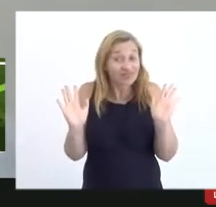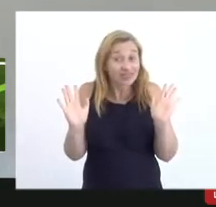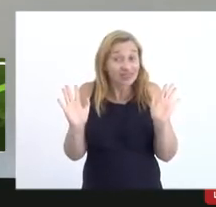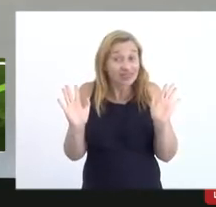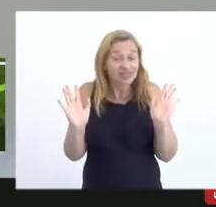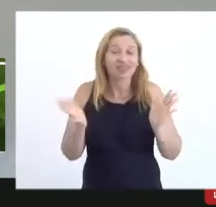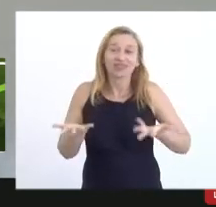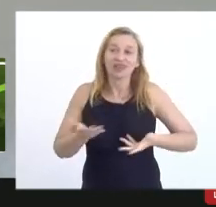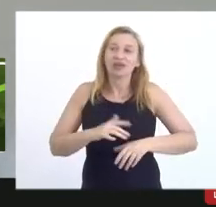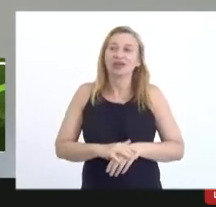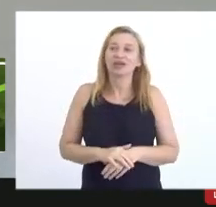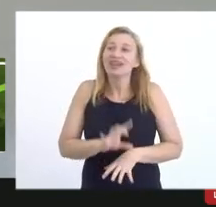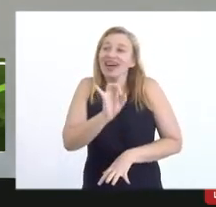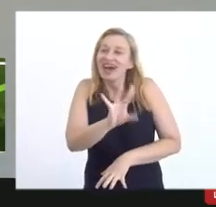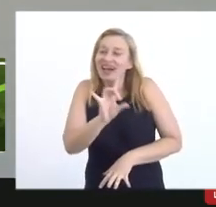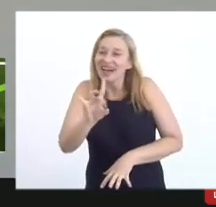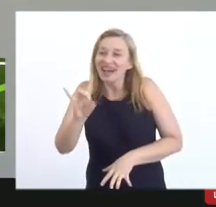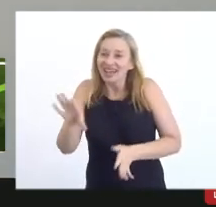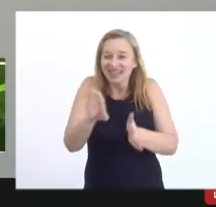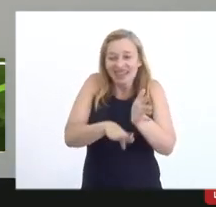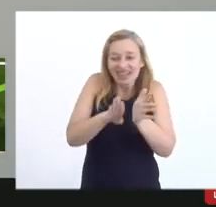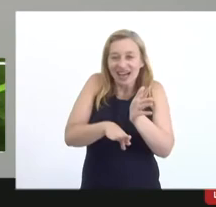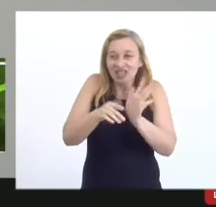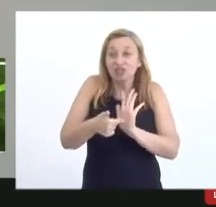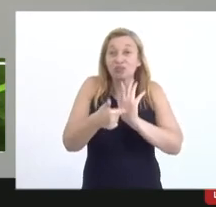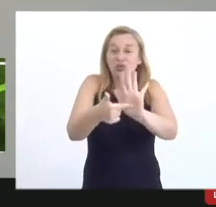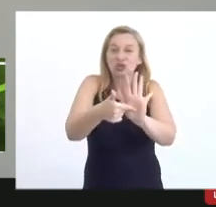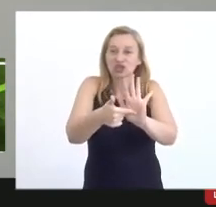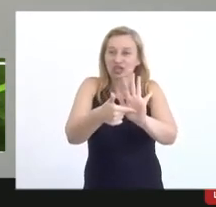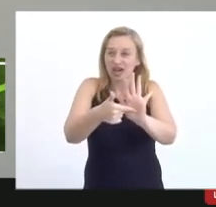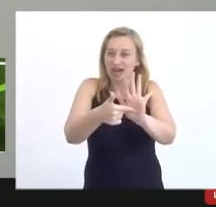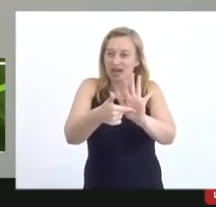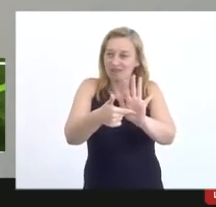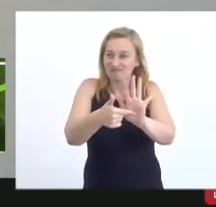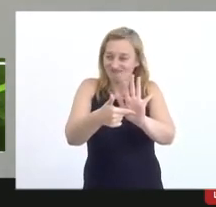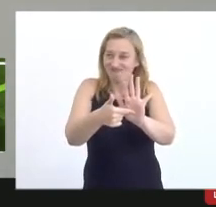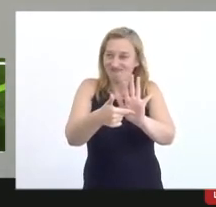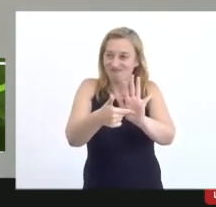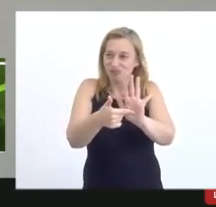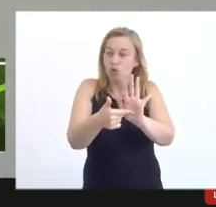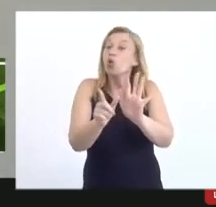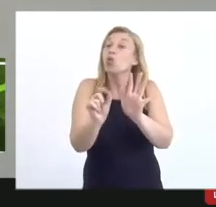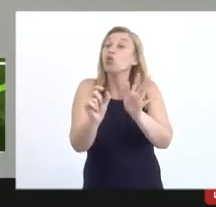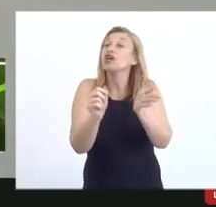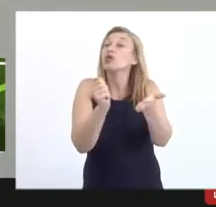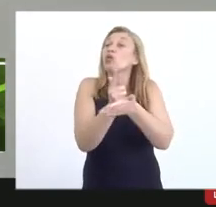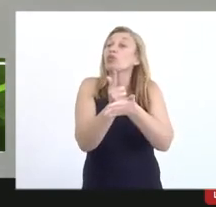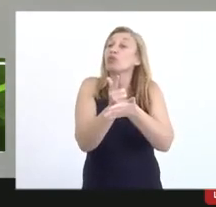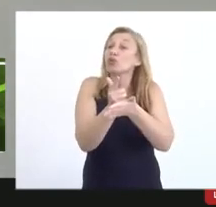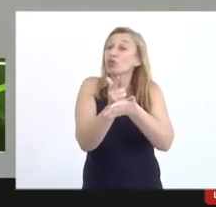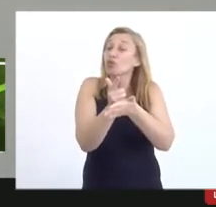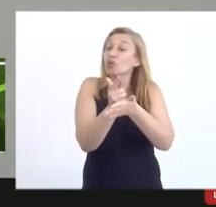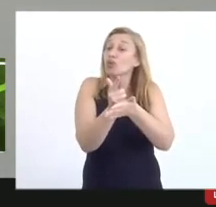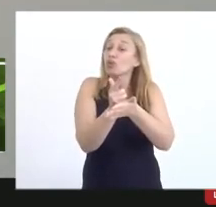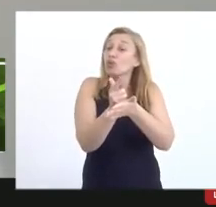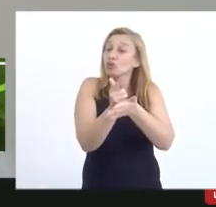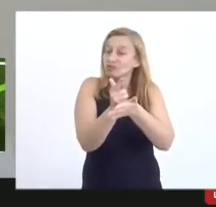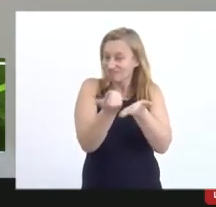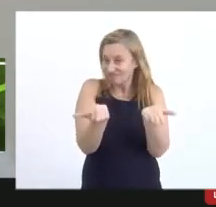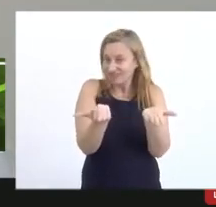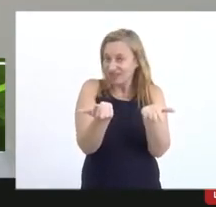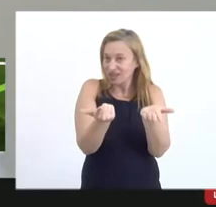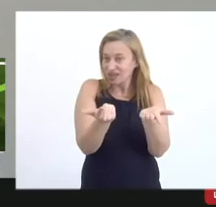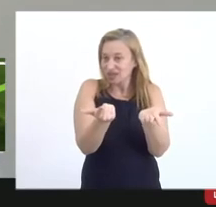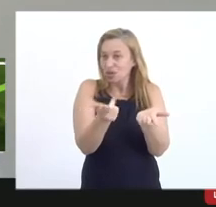-time ou seja a cada gasto a nota fiscal eletrônica ao ser emitida pelo como é que chama o